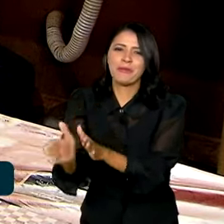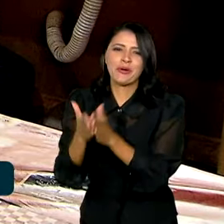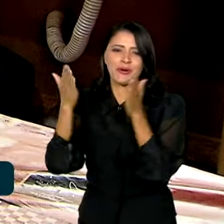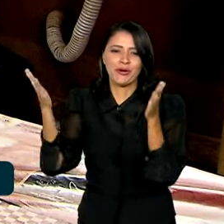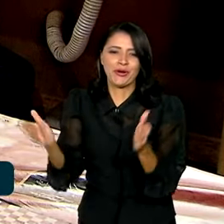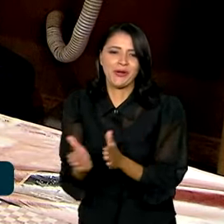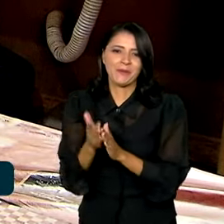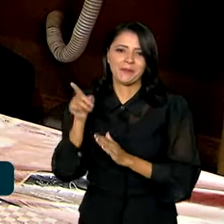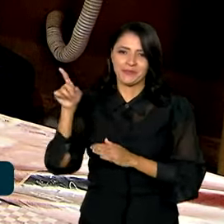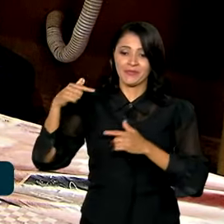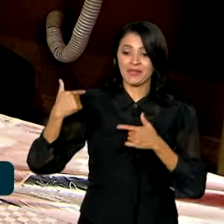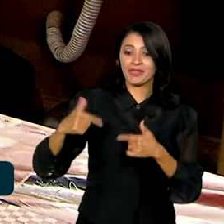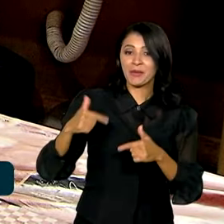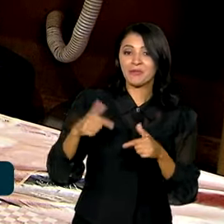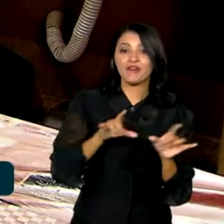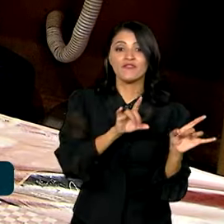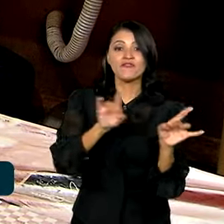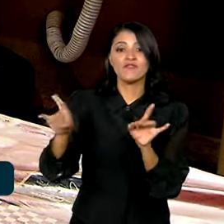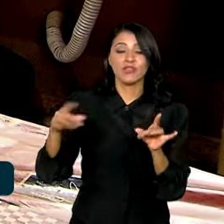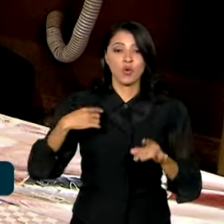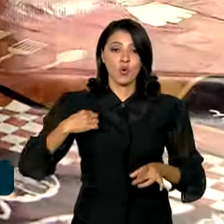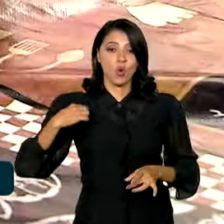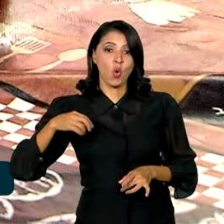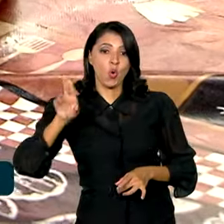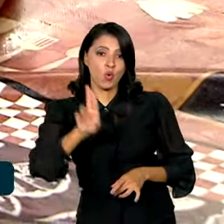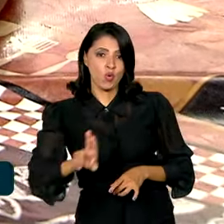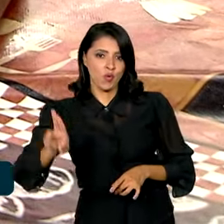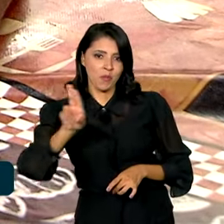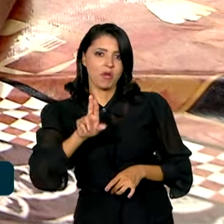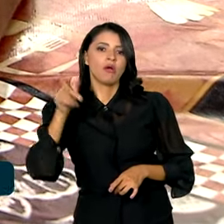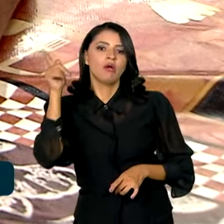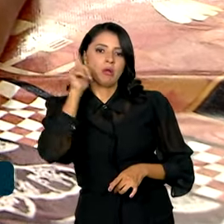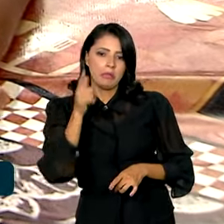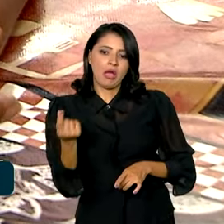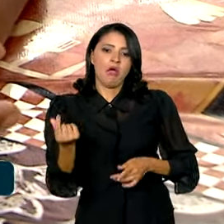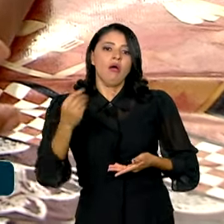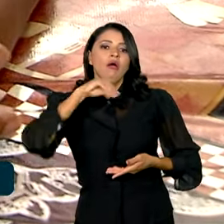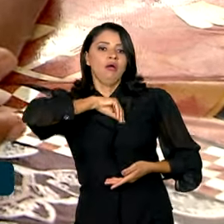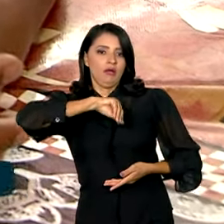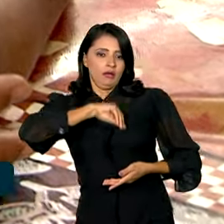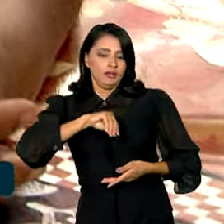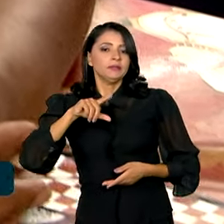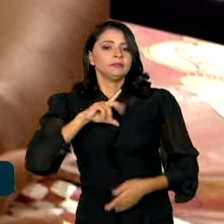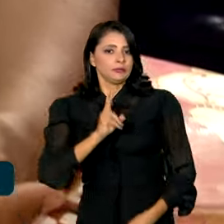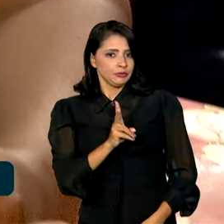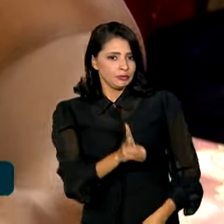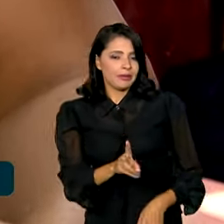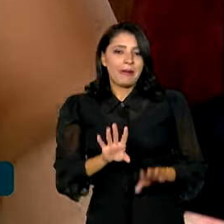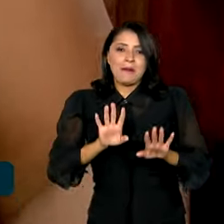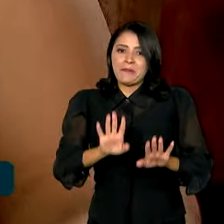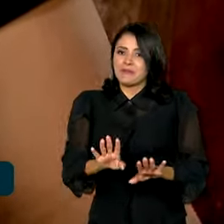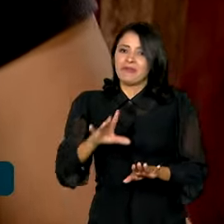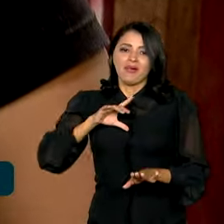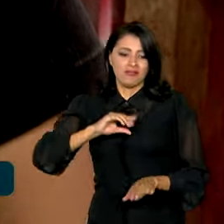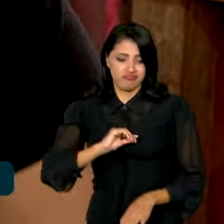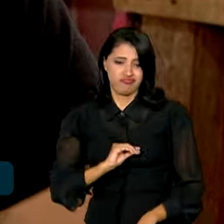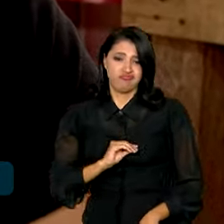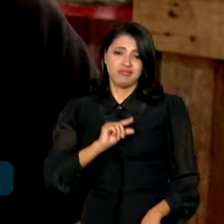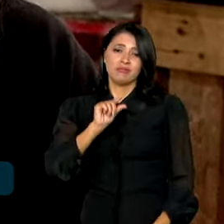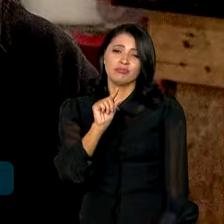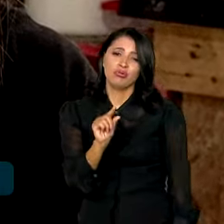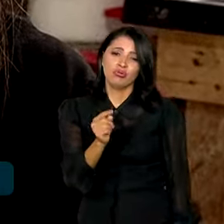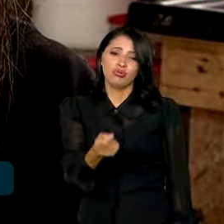Elisângela trabalha vendendo roupas usadas para garantir o sustento da família, mas não ganha o suficiente.